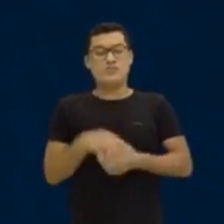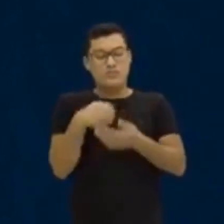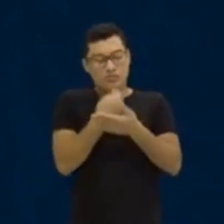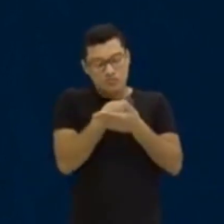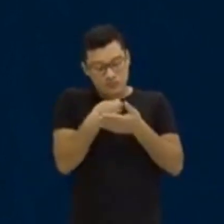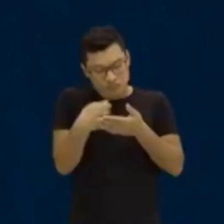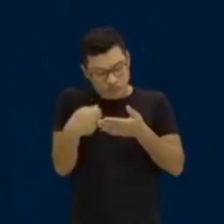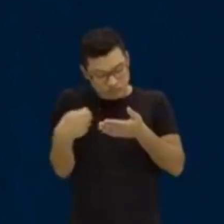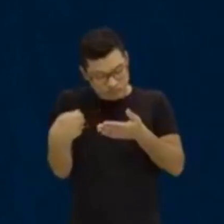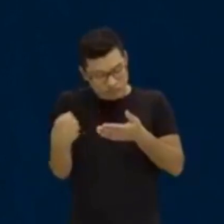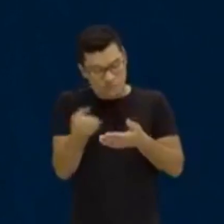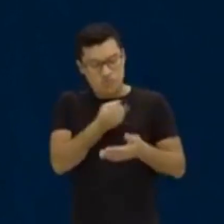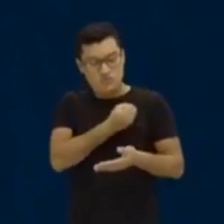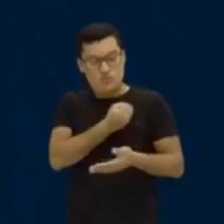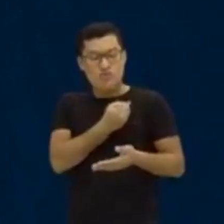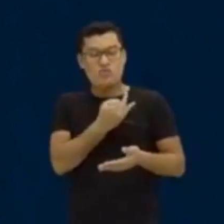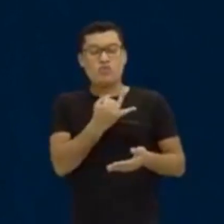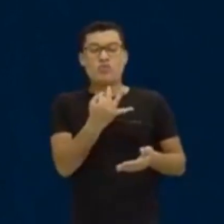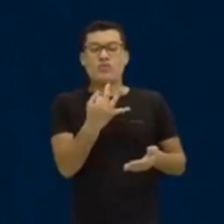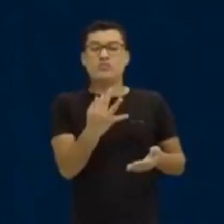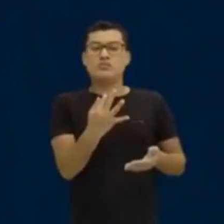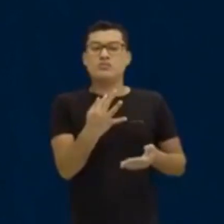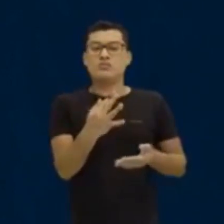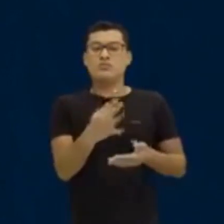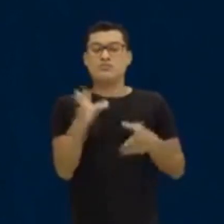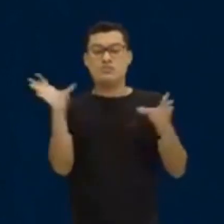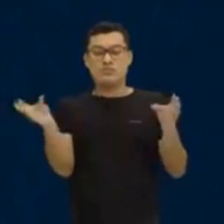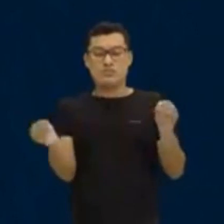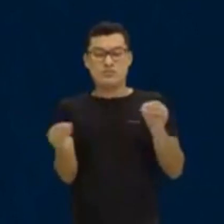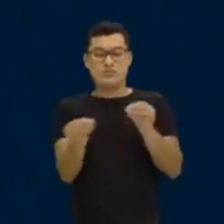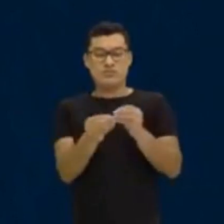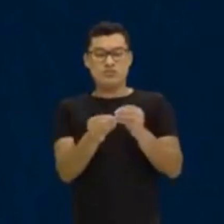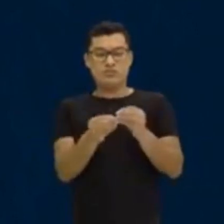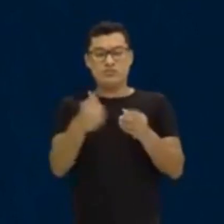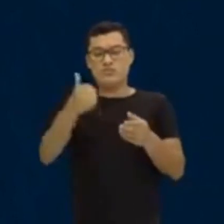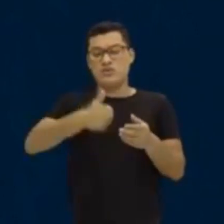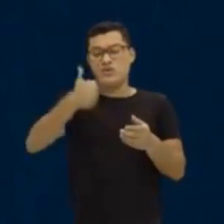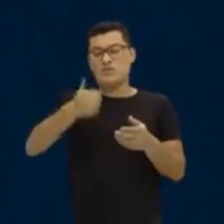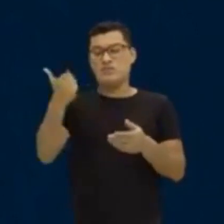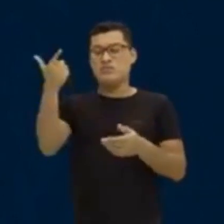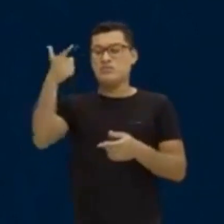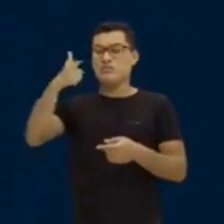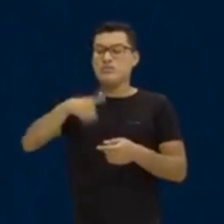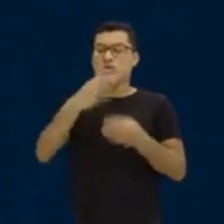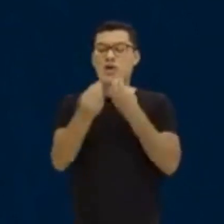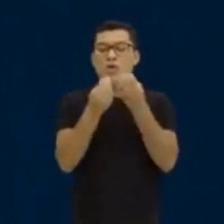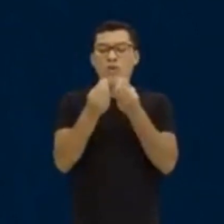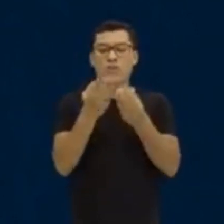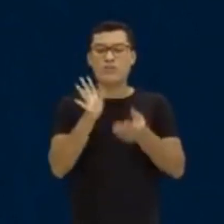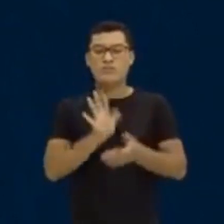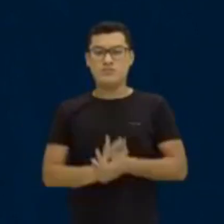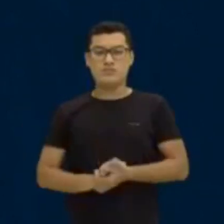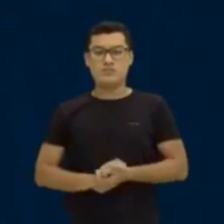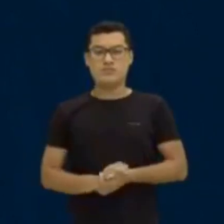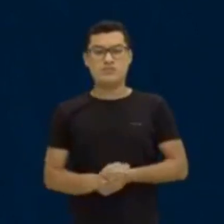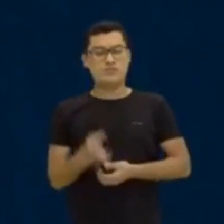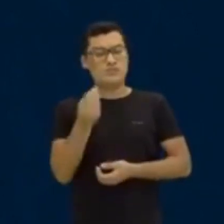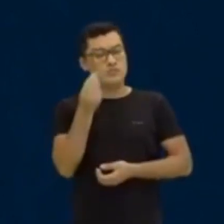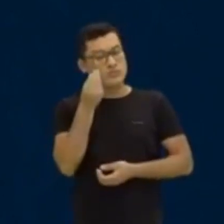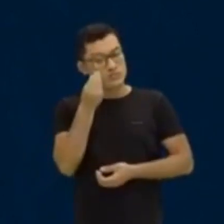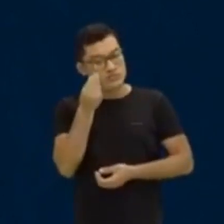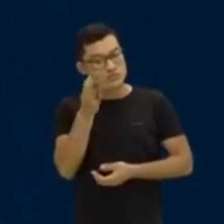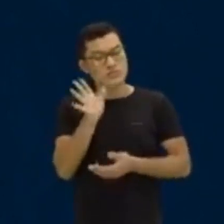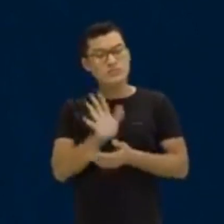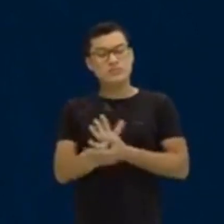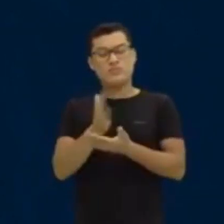número, tá? Até completar a primeira repetição. Como assim? Repara que meu número